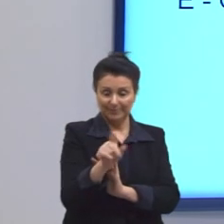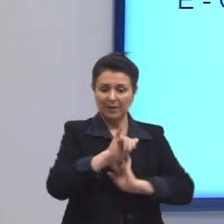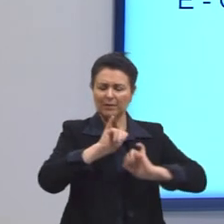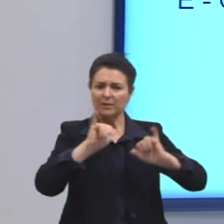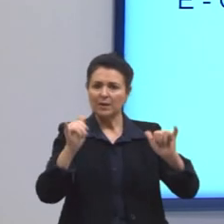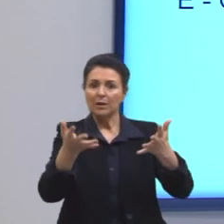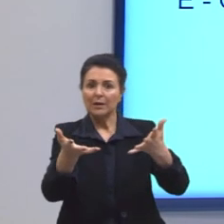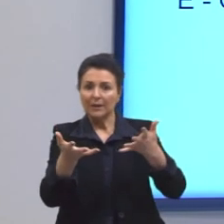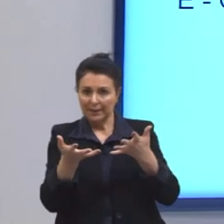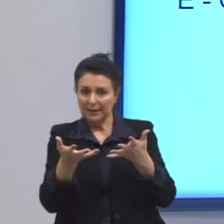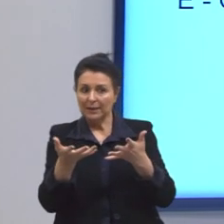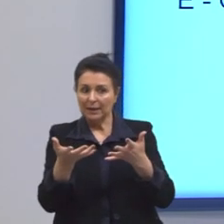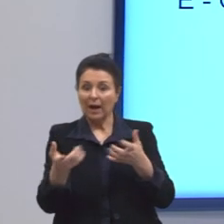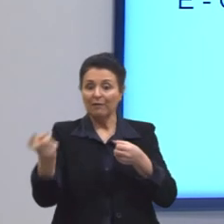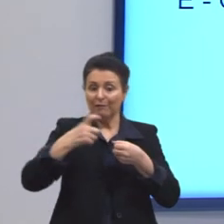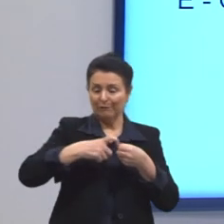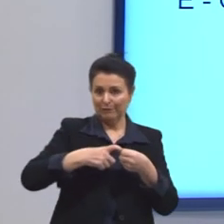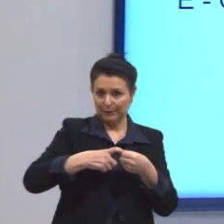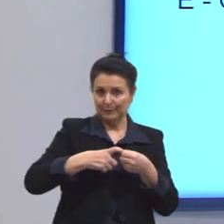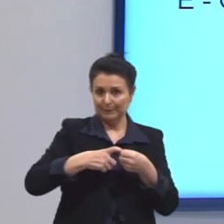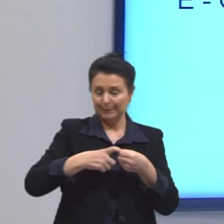essa pessoa que ele escravizou.